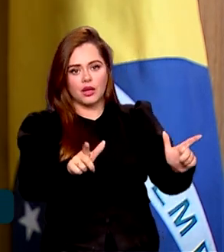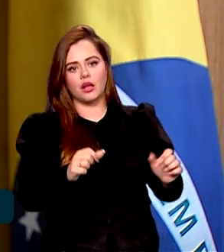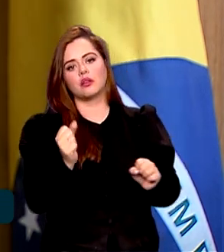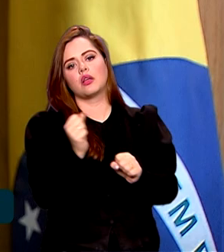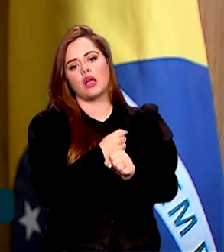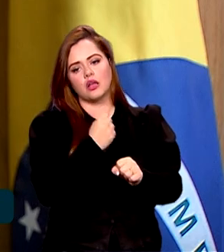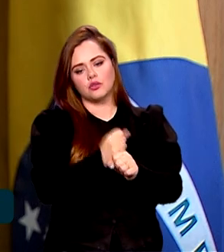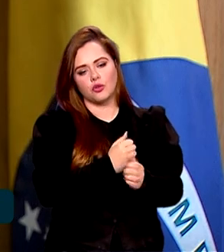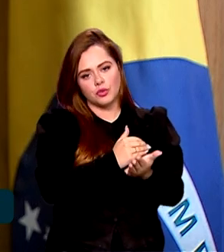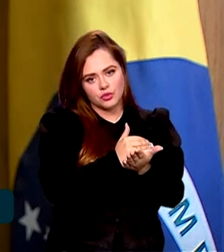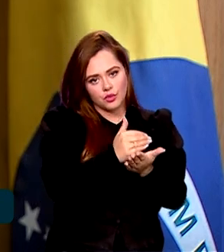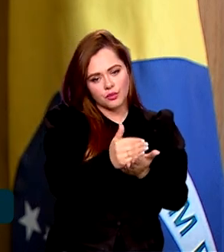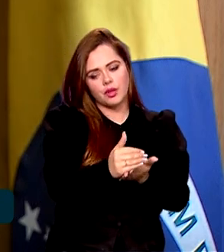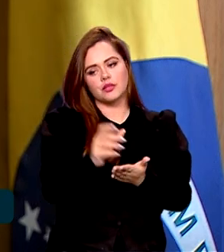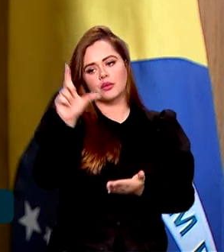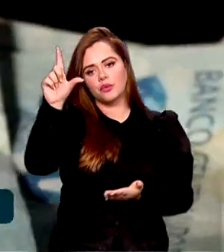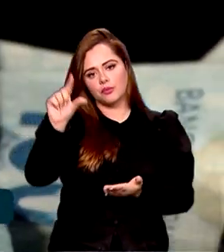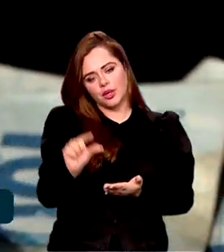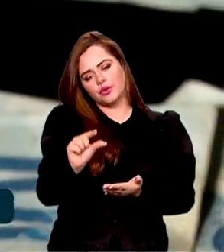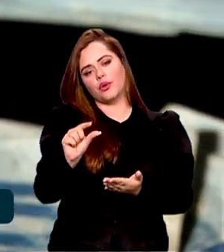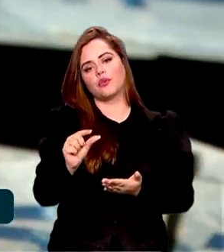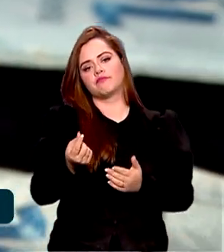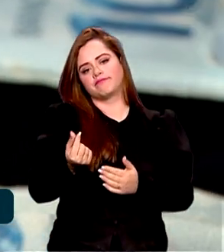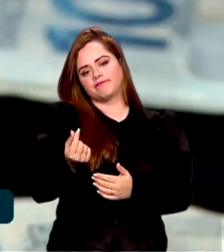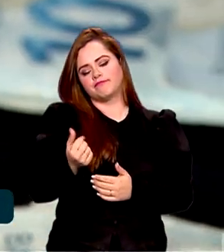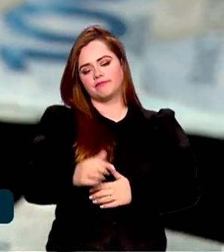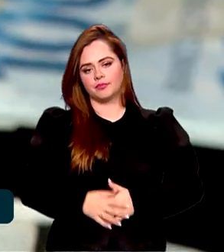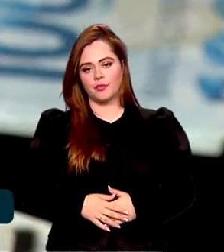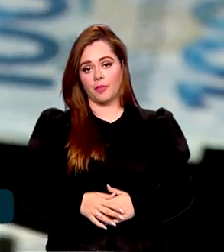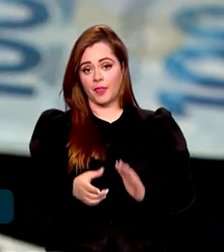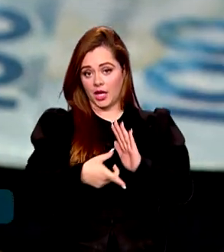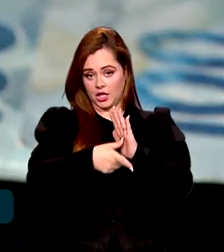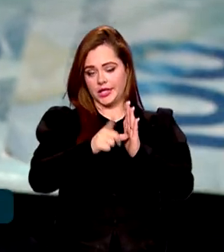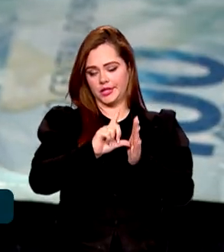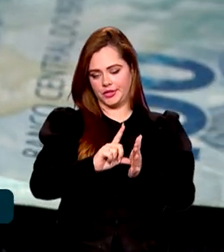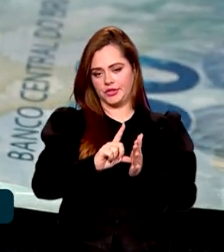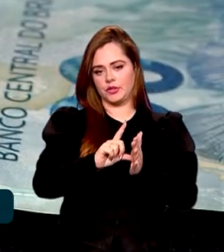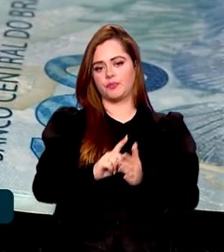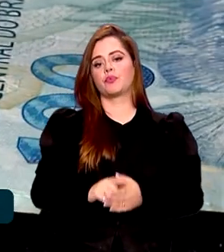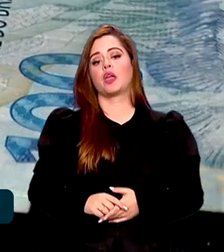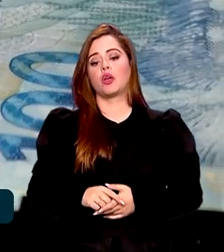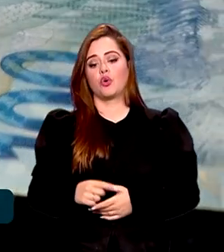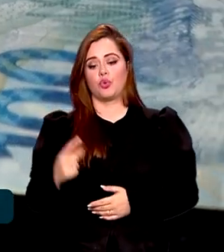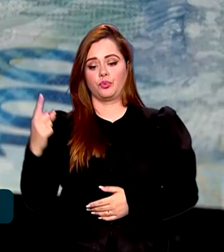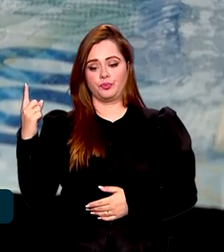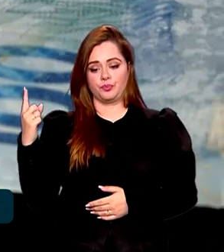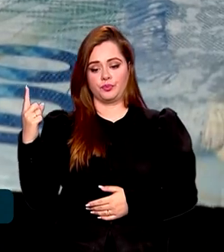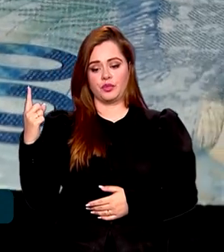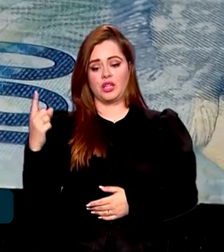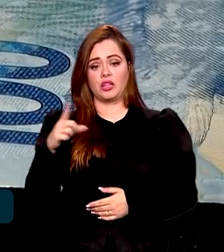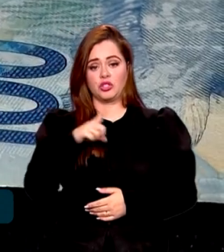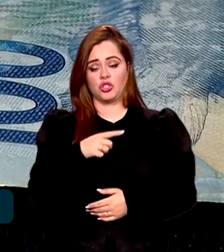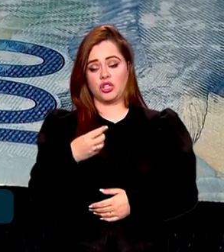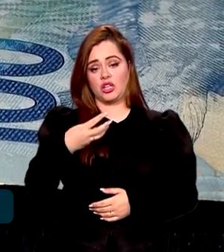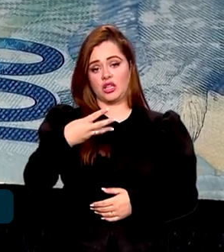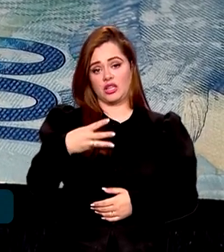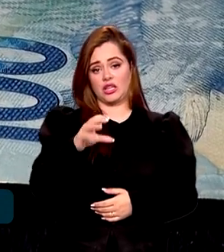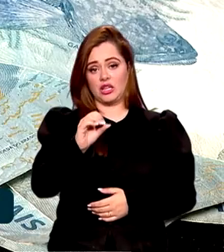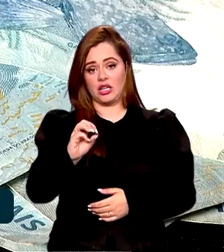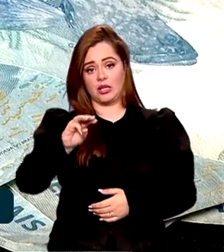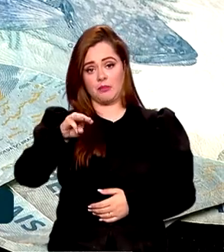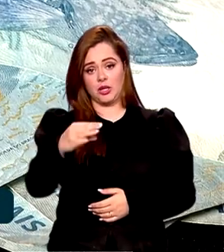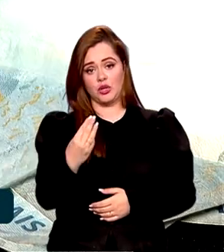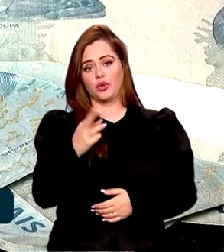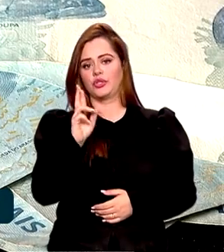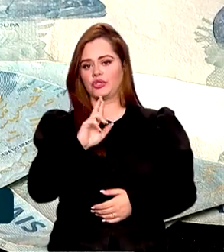custo muito menor do que teria sem o aval da União. Antes da nova medida, o Tesouro Nacional tinha um limite de 30 milhões de reais